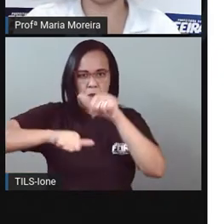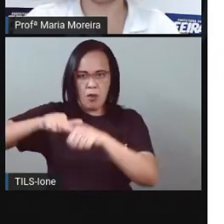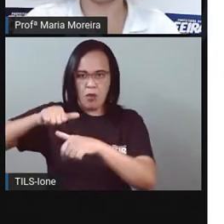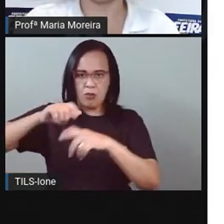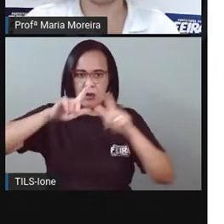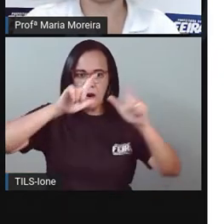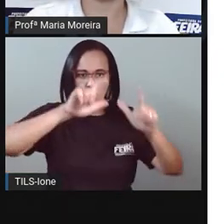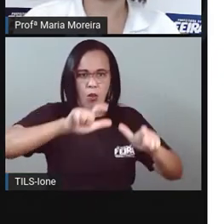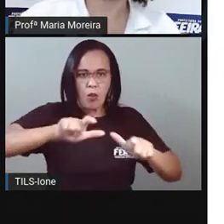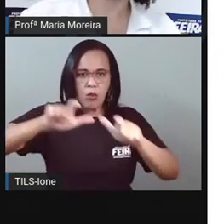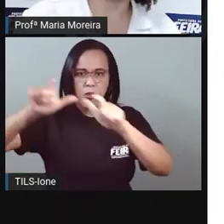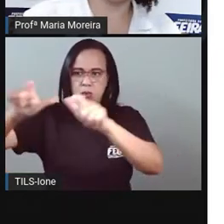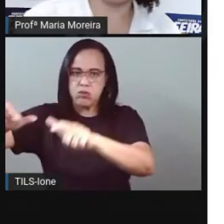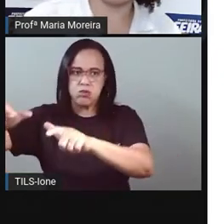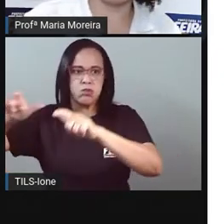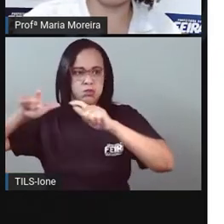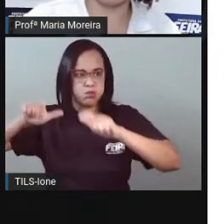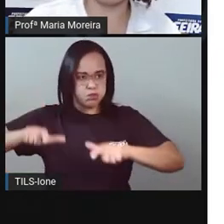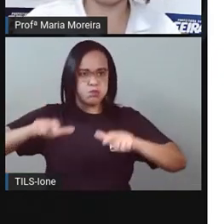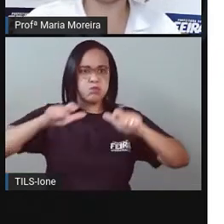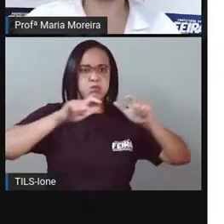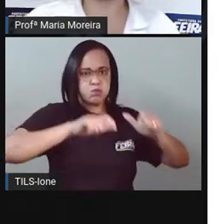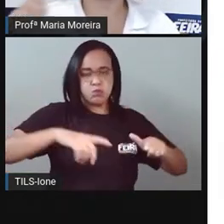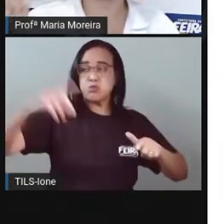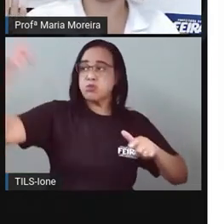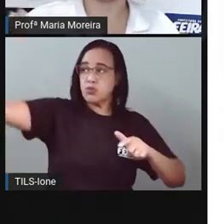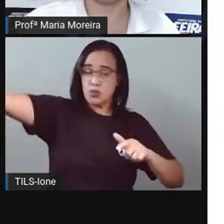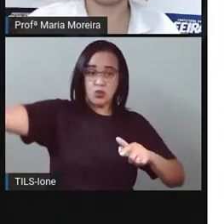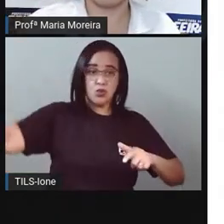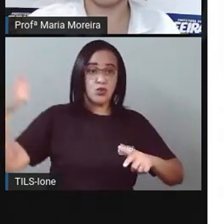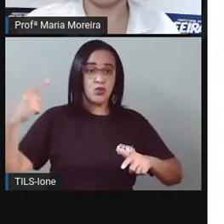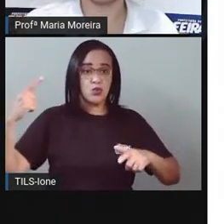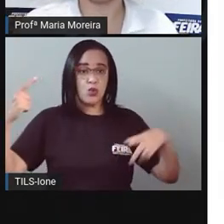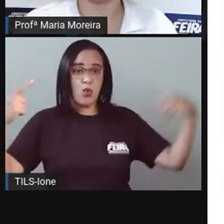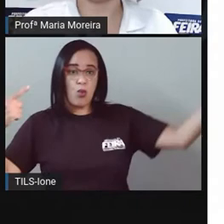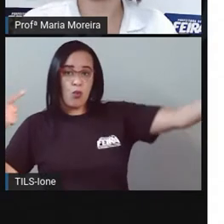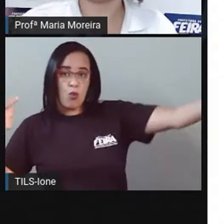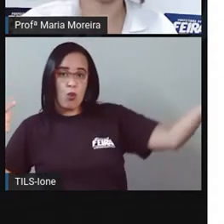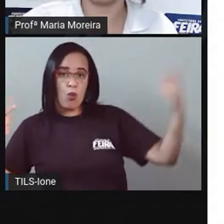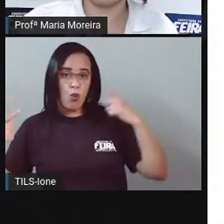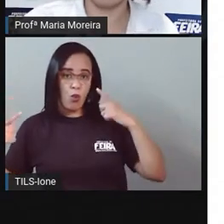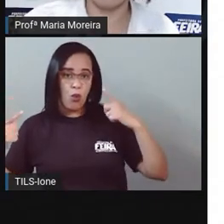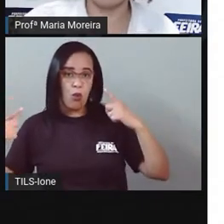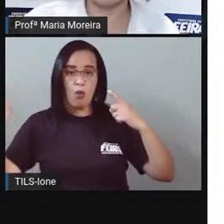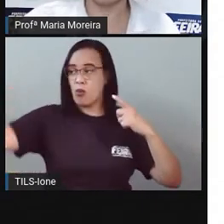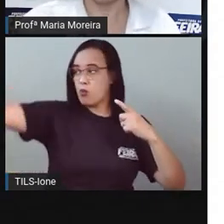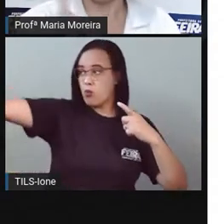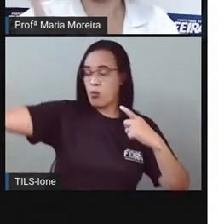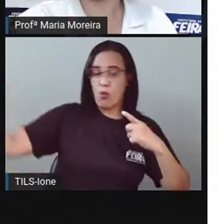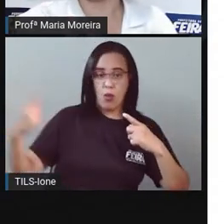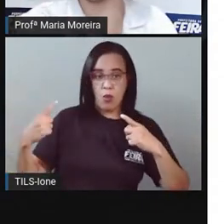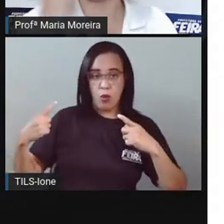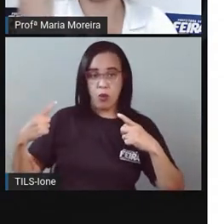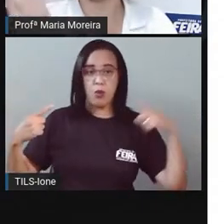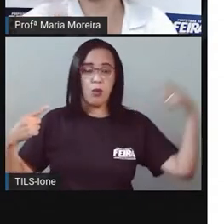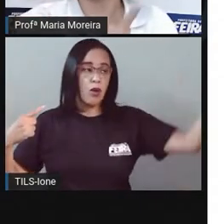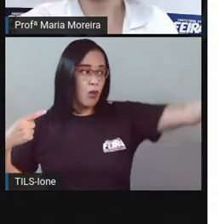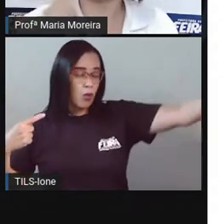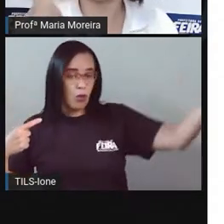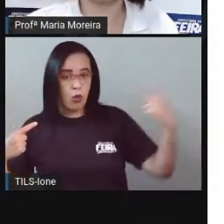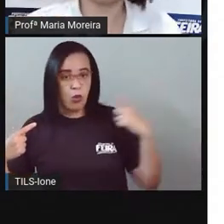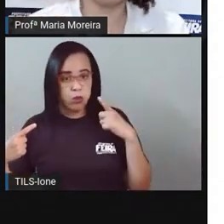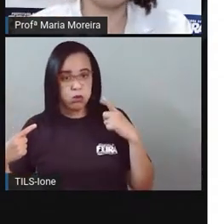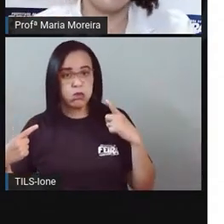então, o movimento acontece do oeste para o leste. E o Sol vai o quê? Nasce no leste, se põe no oeste. E o Sol vai o quê, ó,